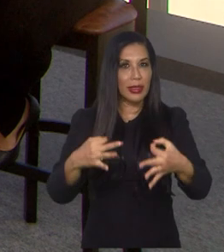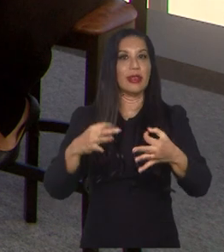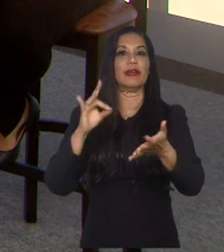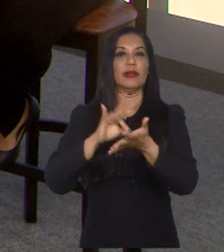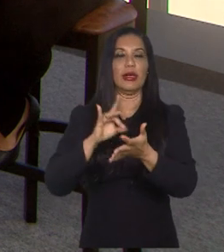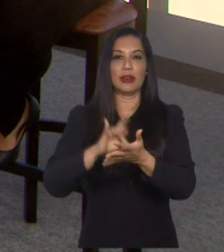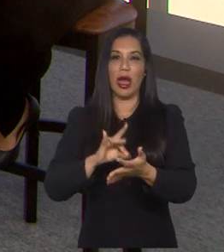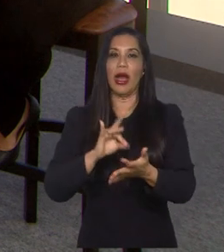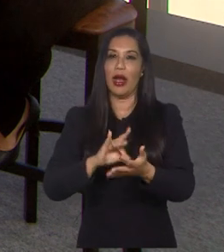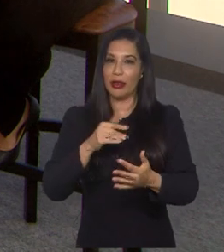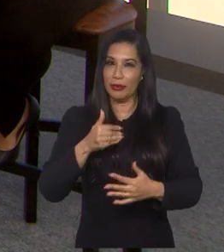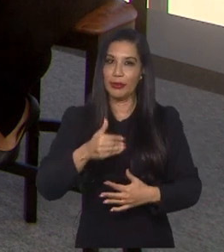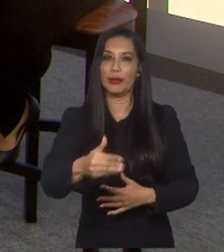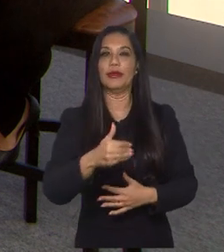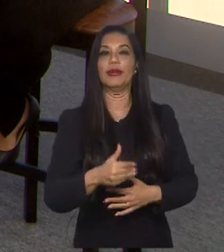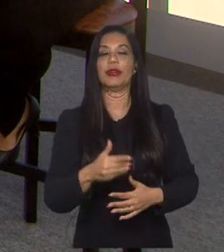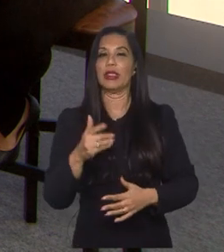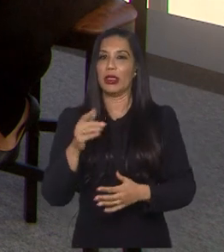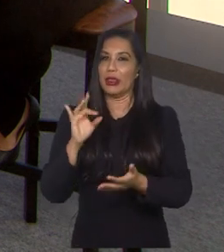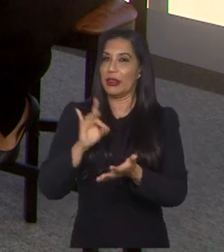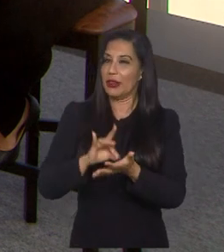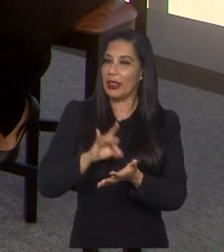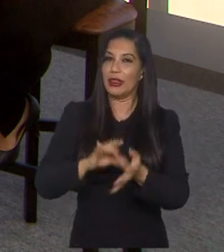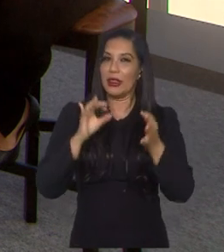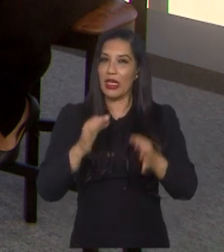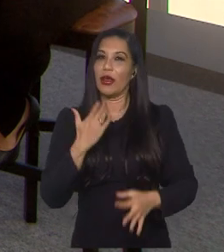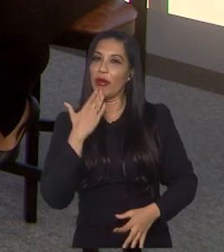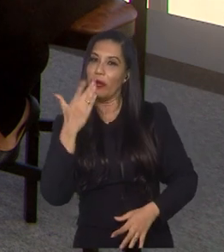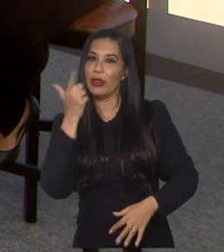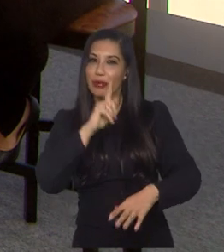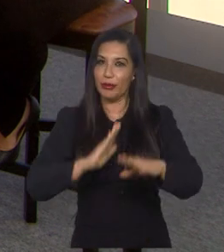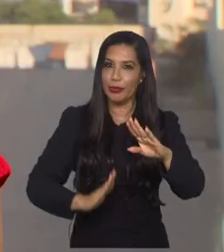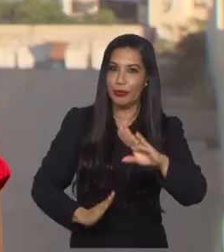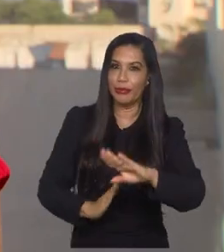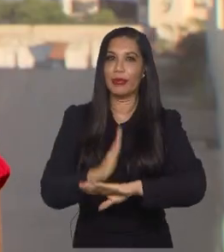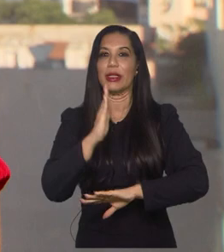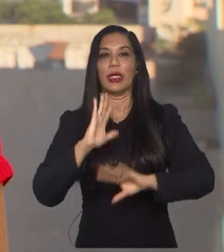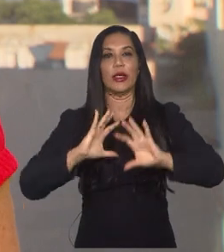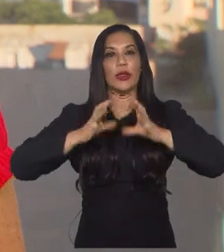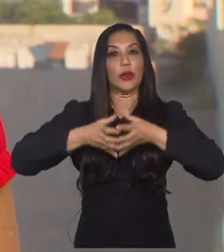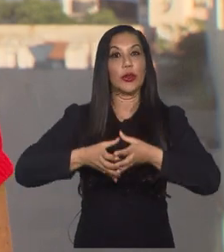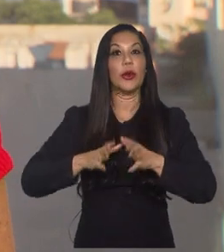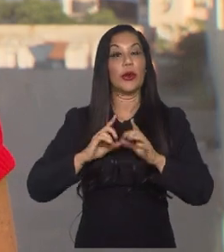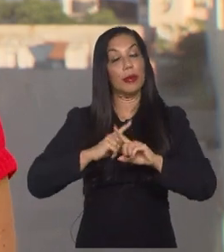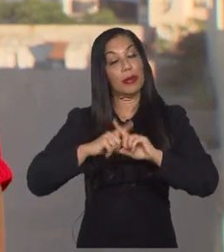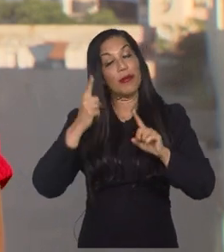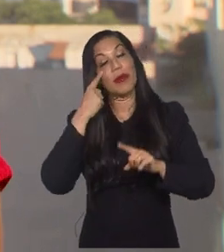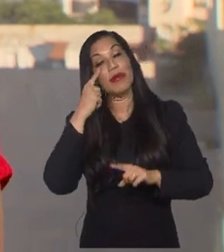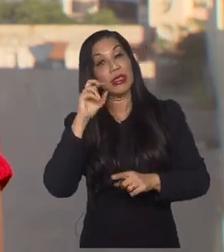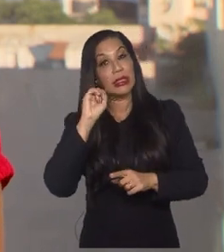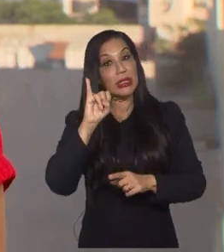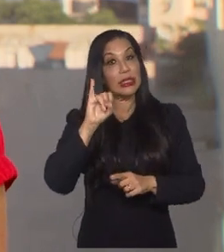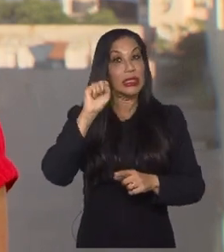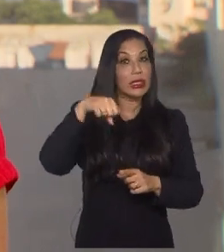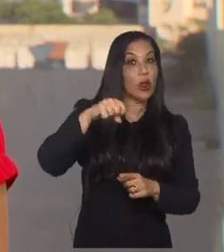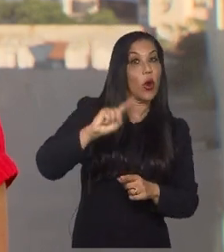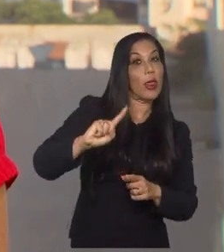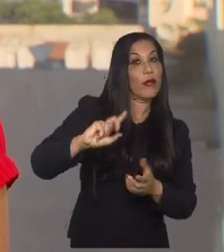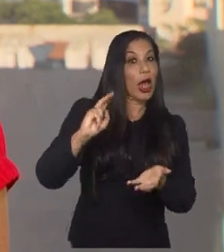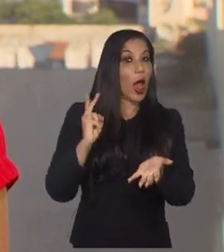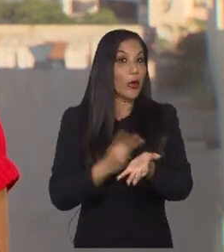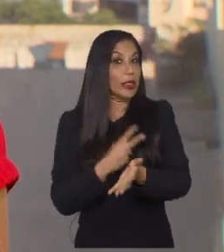trazer, é uma dos, sem dúvida, é a favorita para passar nesse grupo, né? Mas vamos ver se isso em campo vai ser realmente